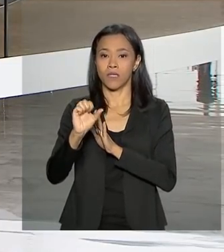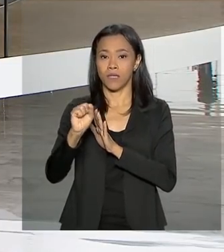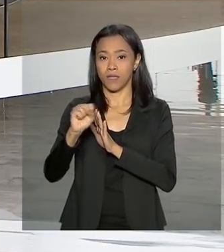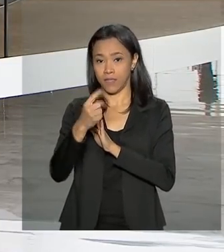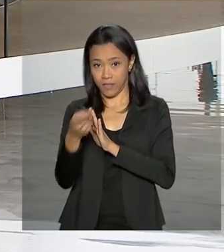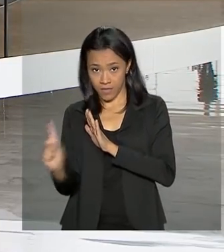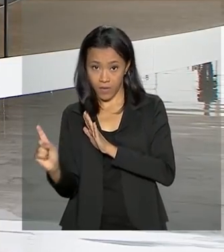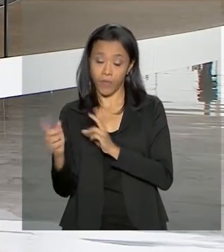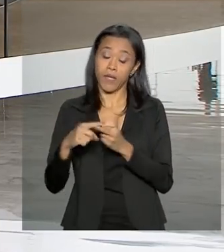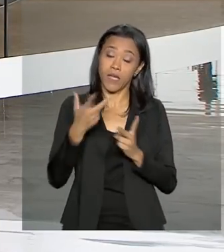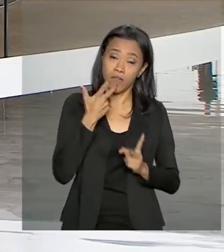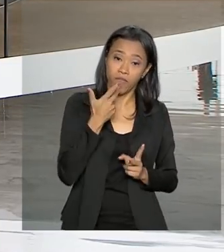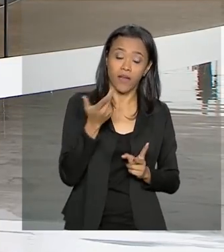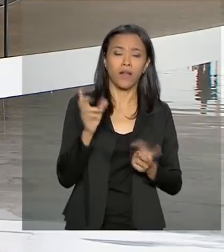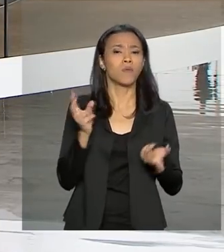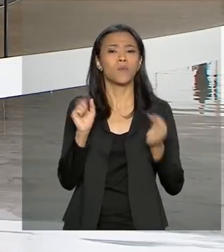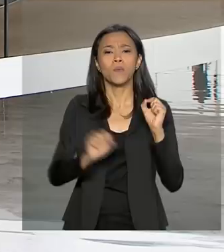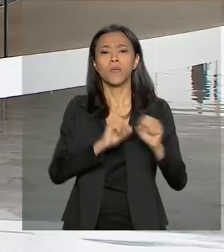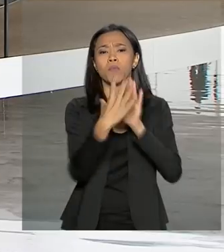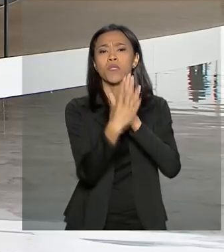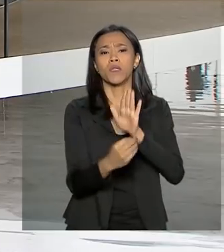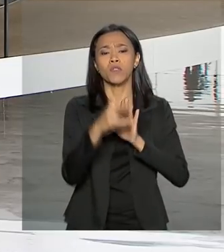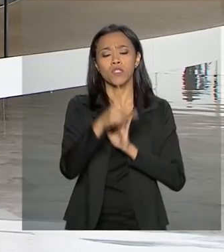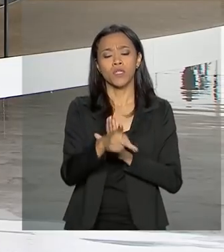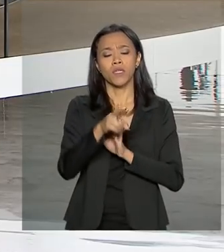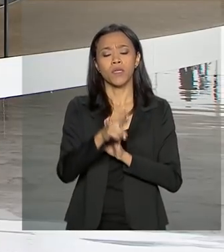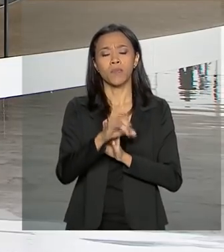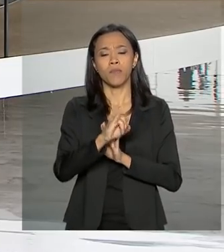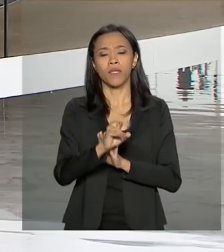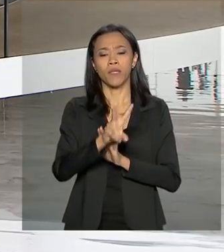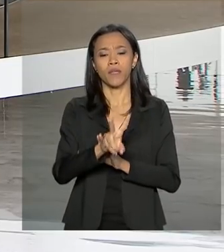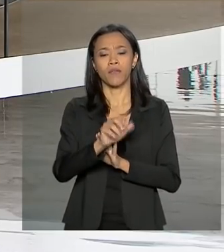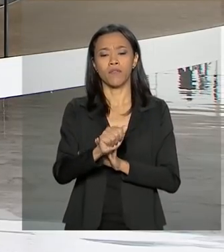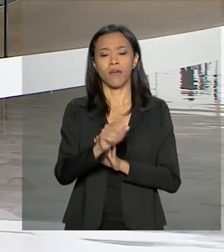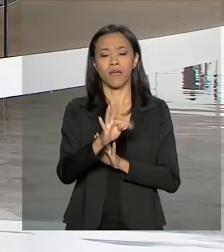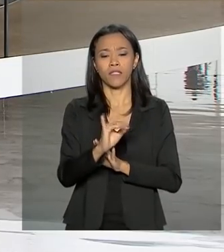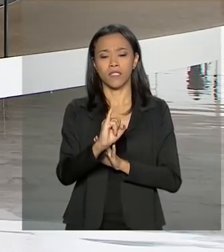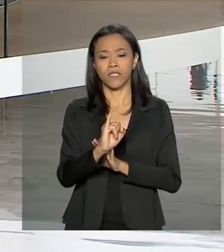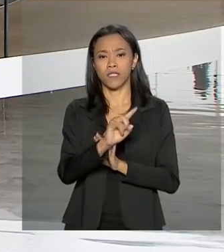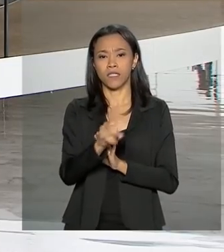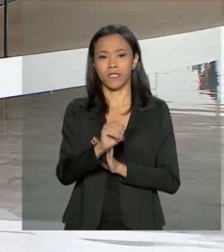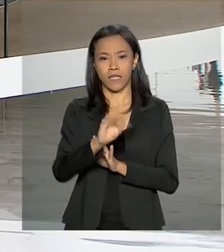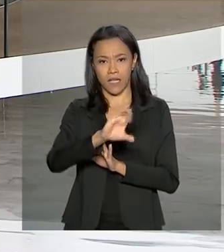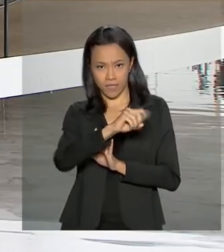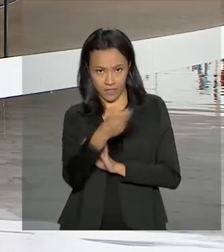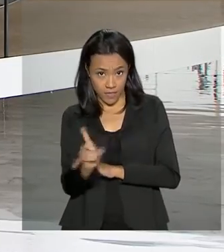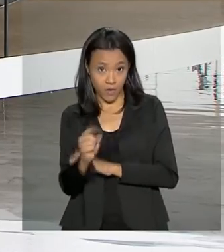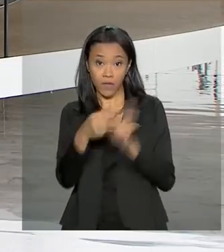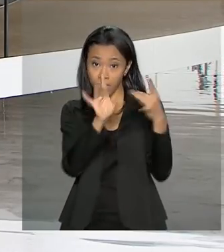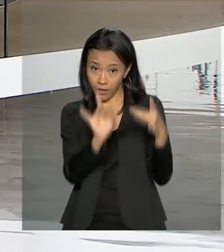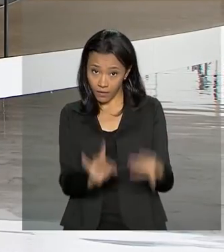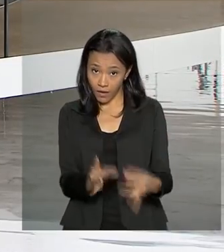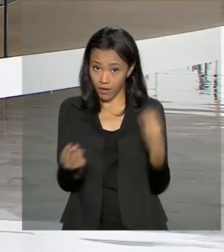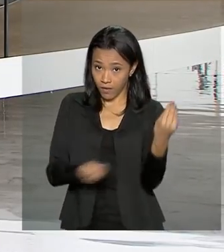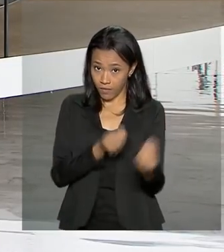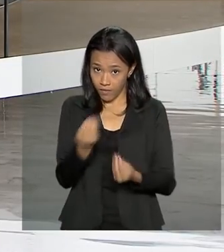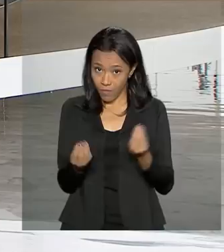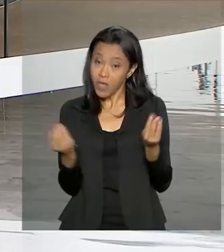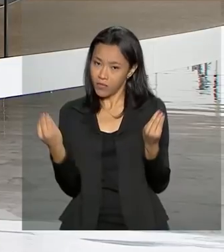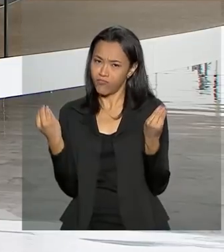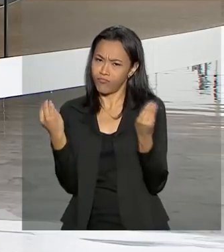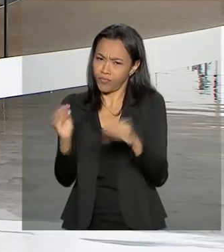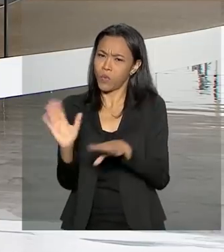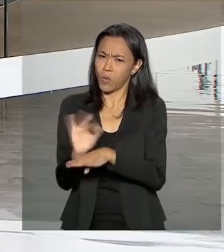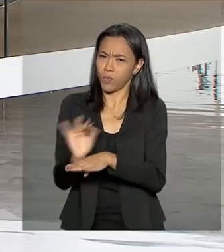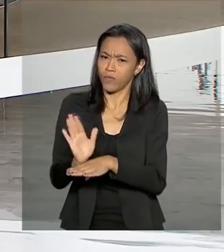privatizações do governo Bolsonaro, indicando um vídeo que detalha essas concessões. E agora nós